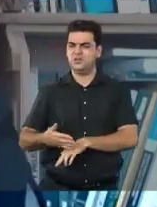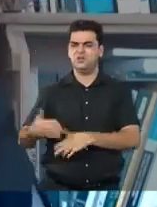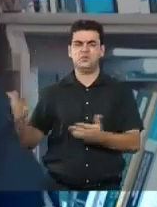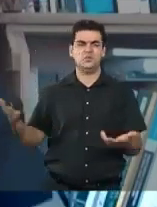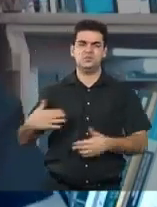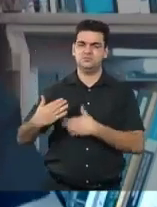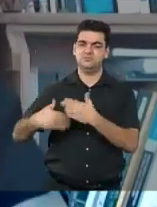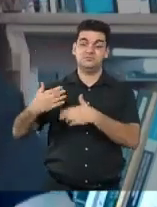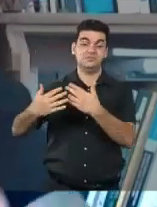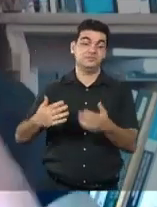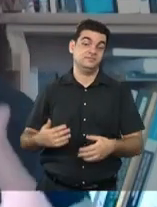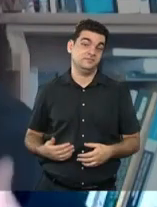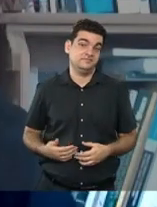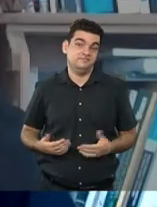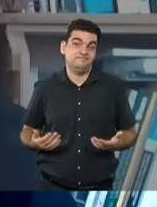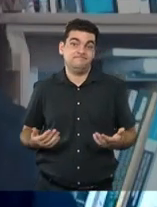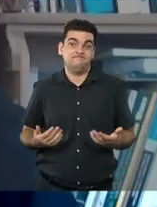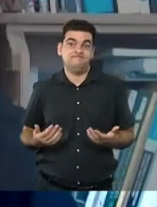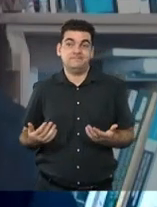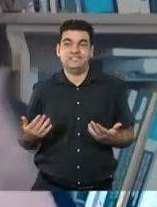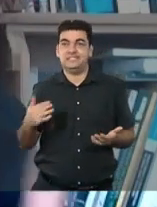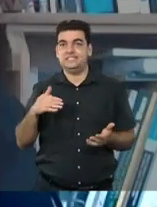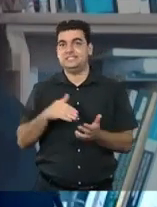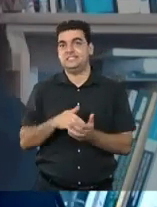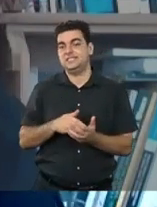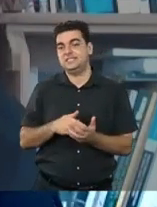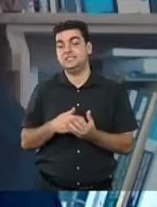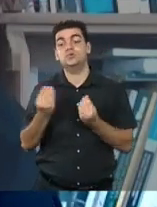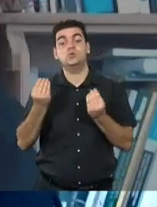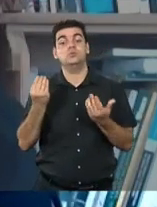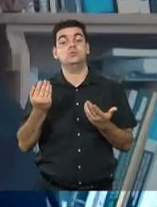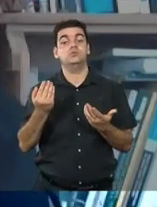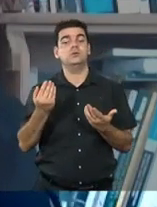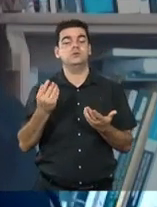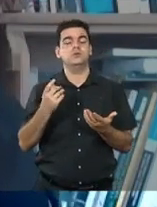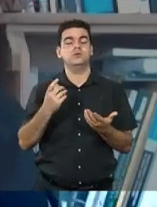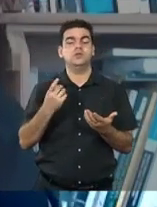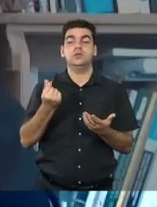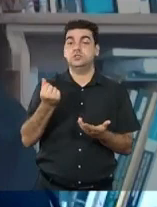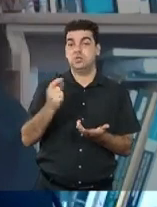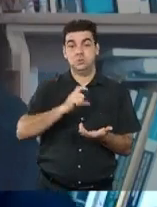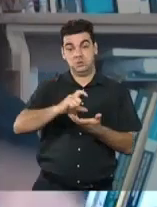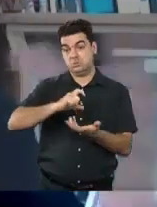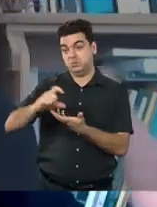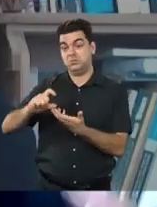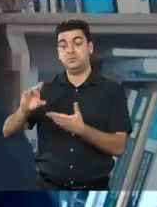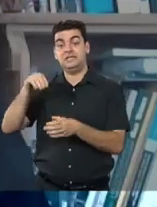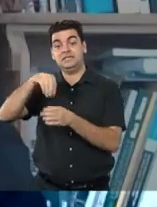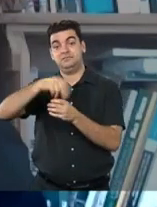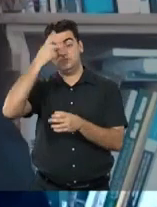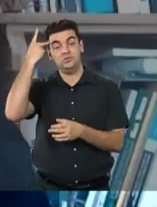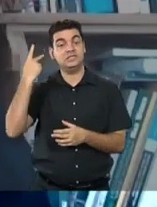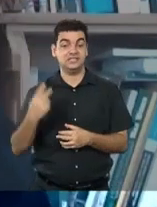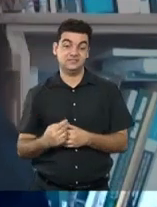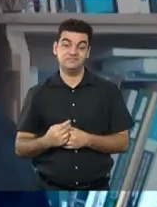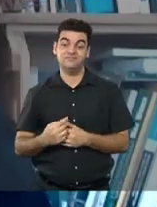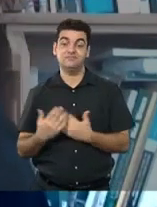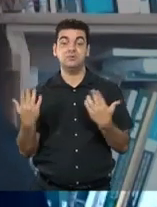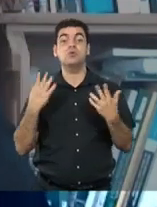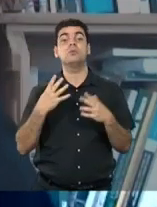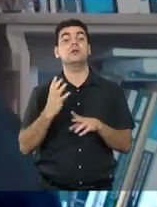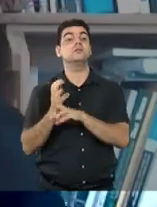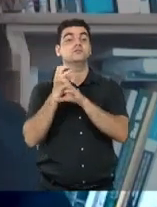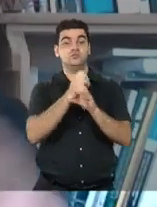construções, até na questão dos financiamentos das campanhas, até chegar no número de pessoas,